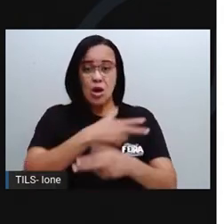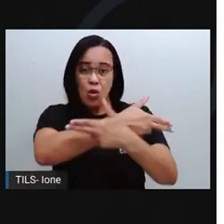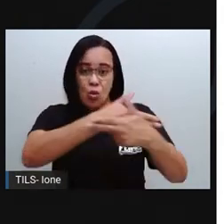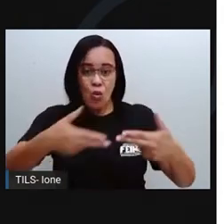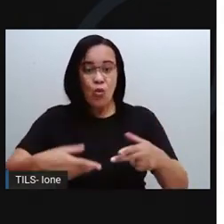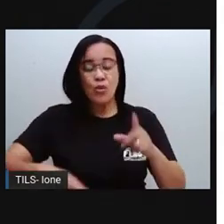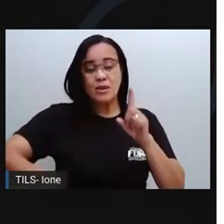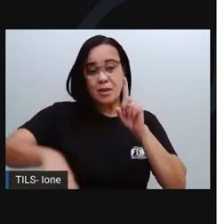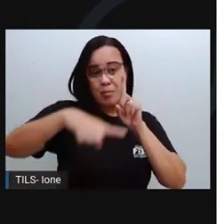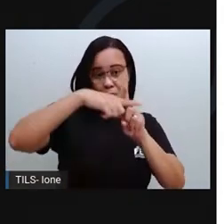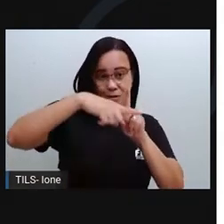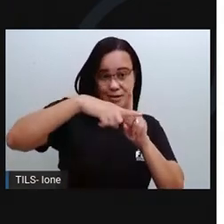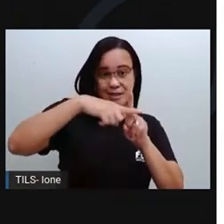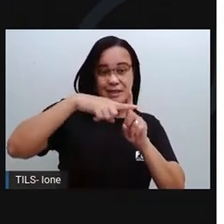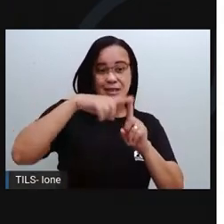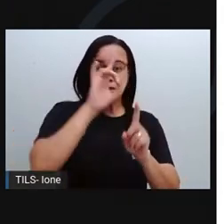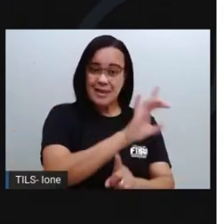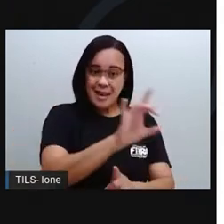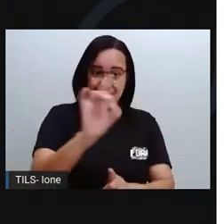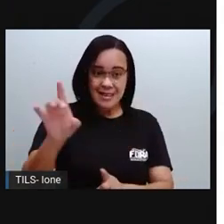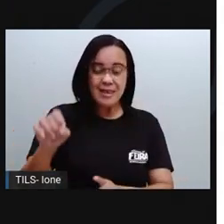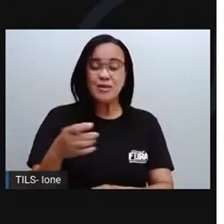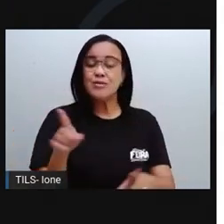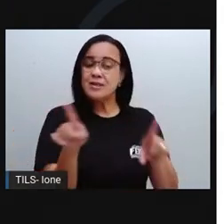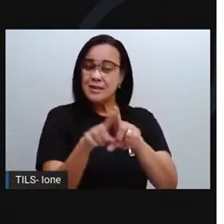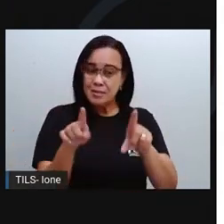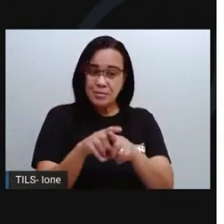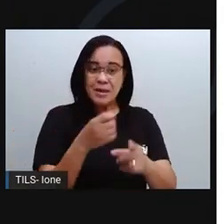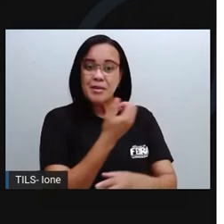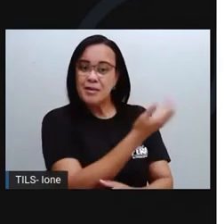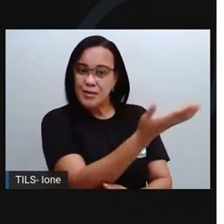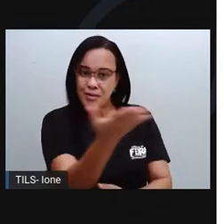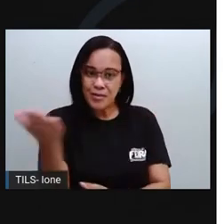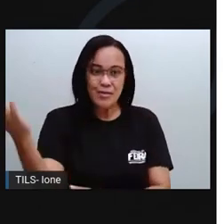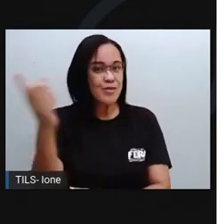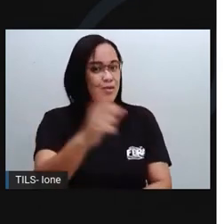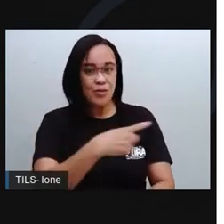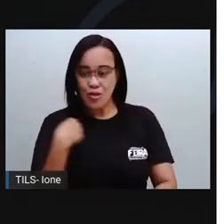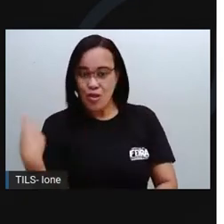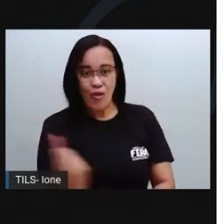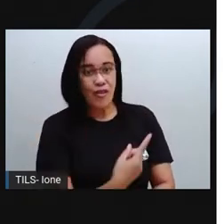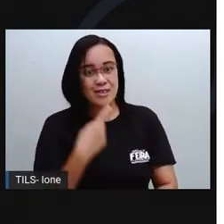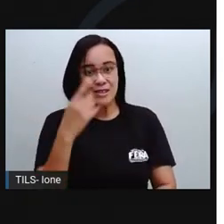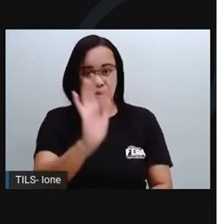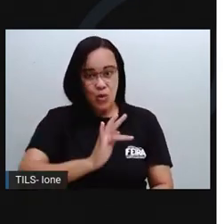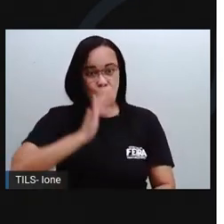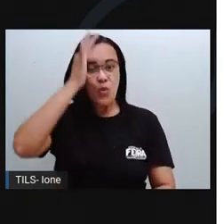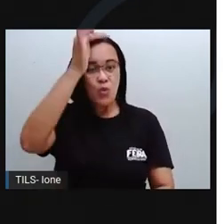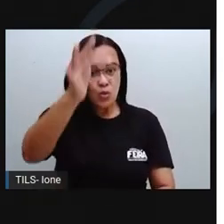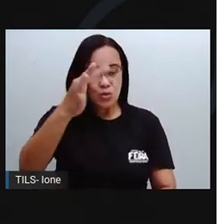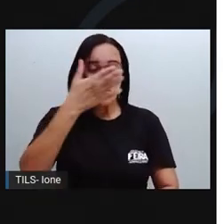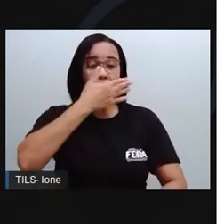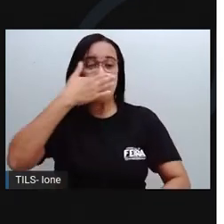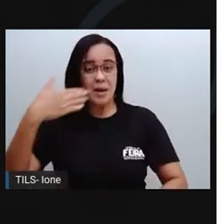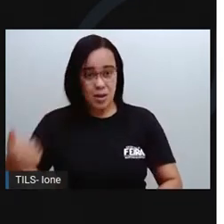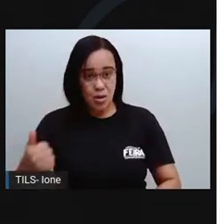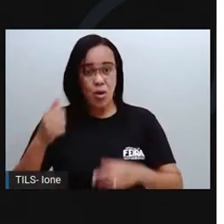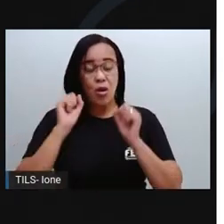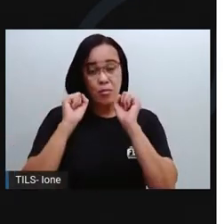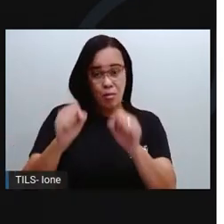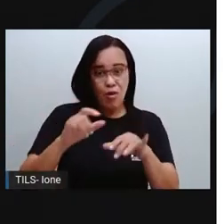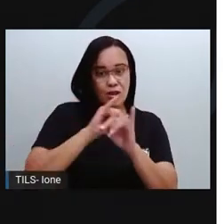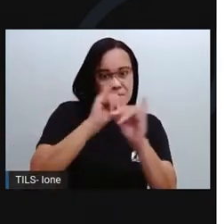e para todos nós. E sabe como você pode entrar nessa e construir um futuro melhor? Conte essa ideia para os seus amigos.